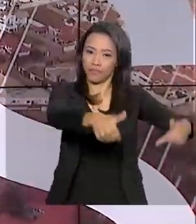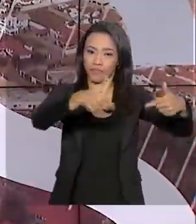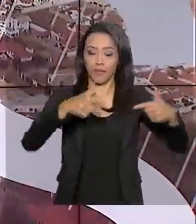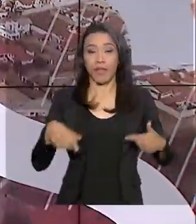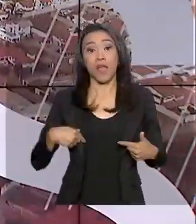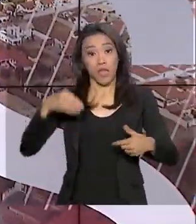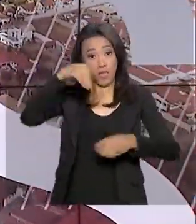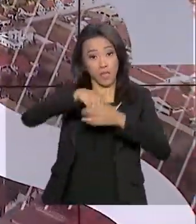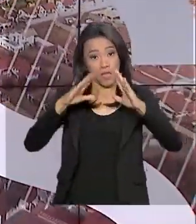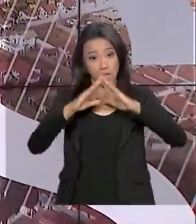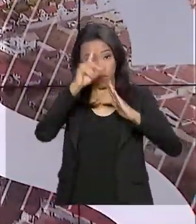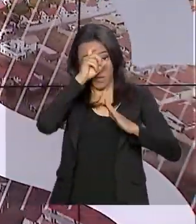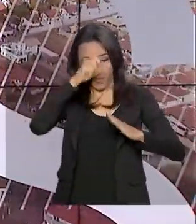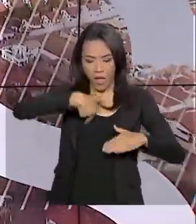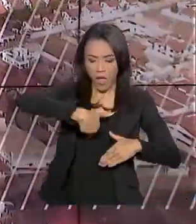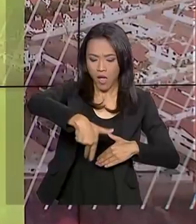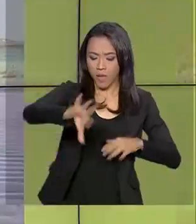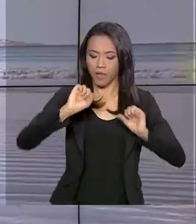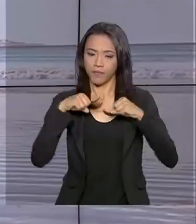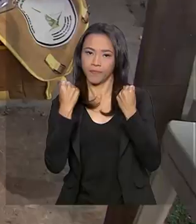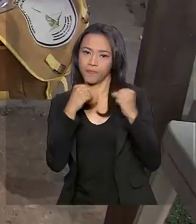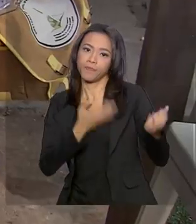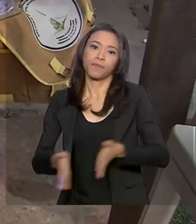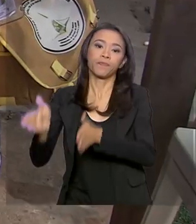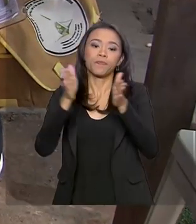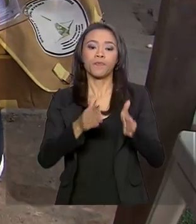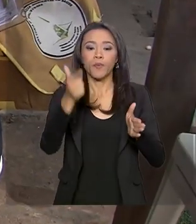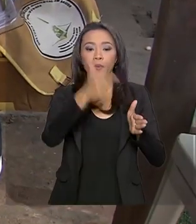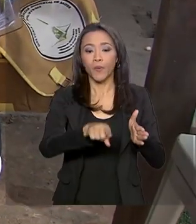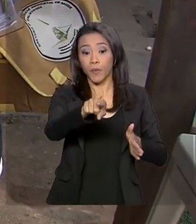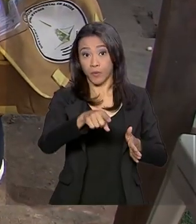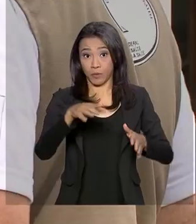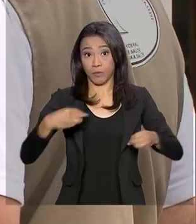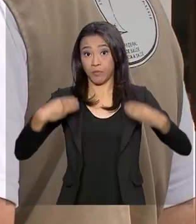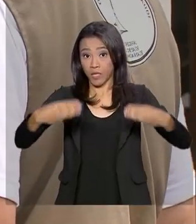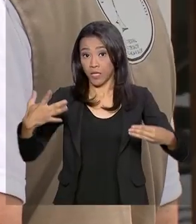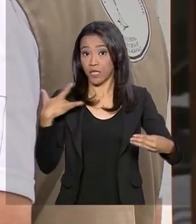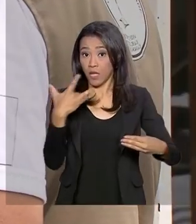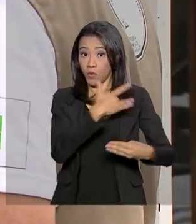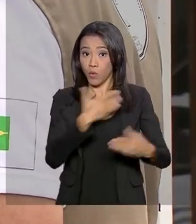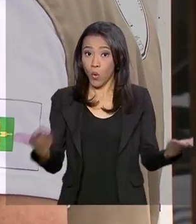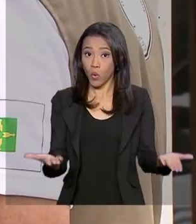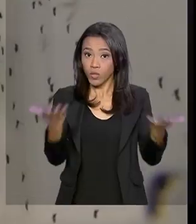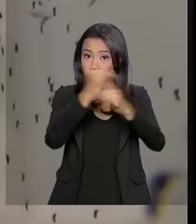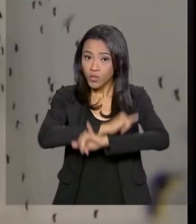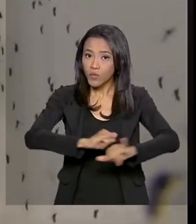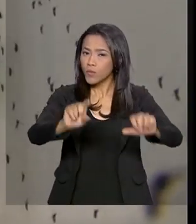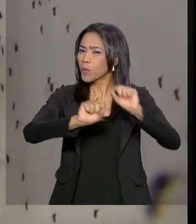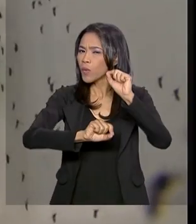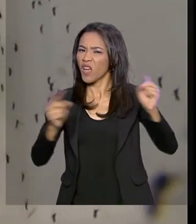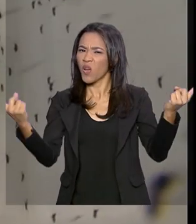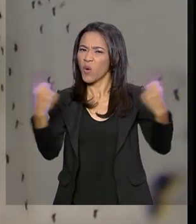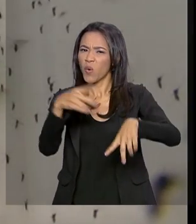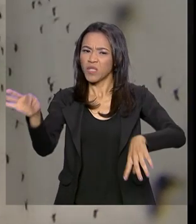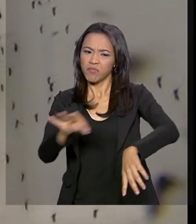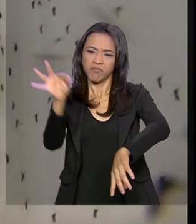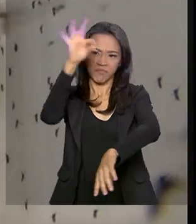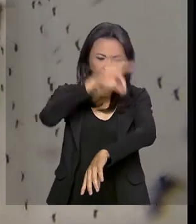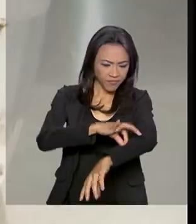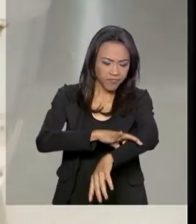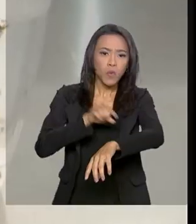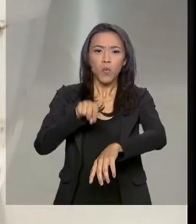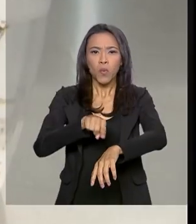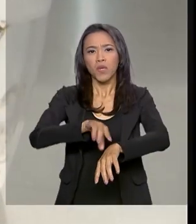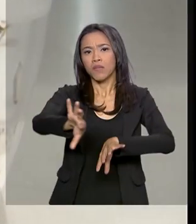caminhadas e fisioterapia. E veja também. Ministério da Saúde lança hoje mais uma campanha de combate ao mosquito Aedes aegypti,